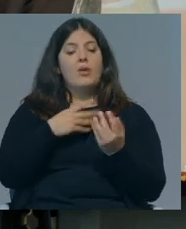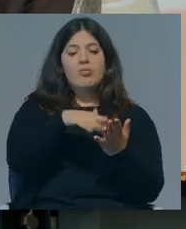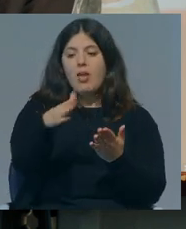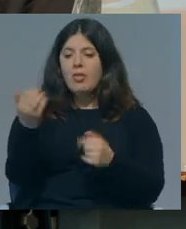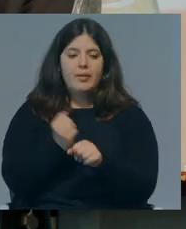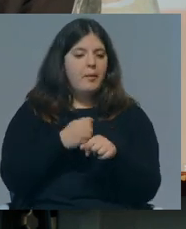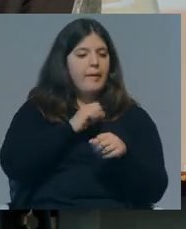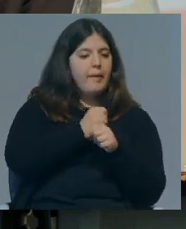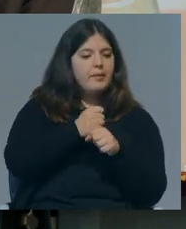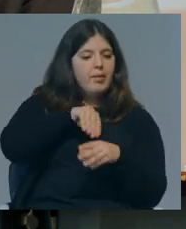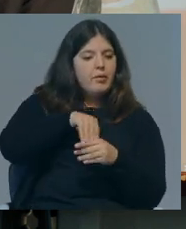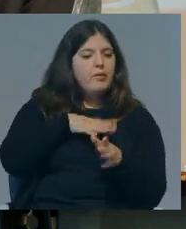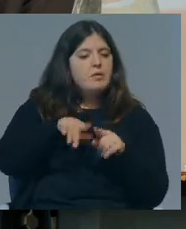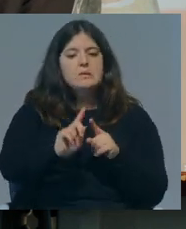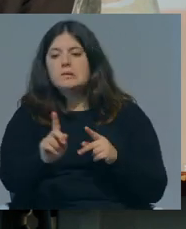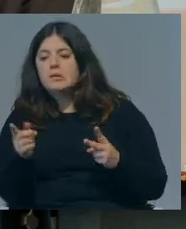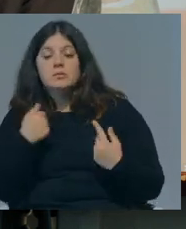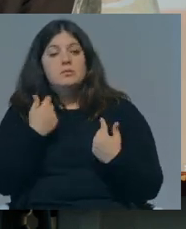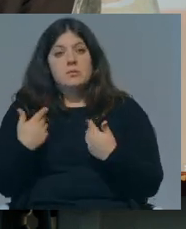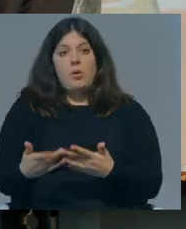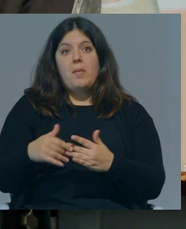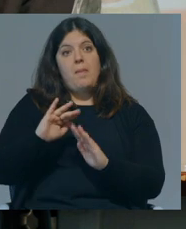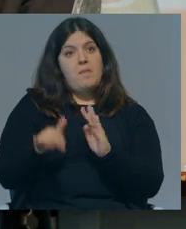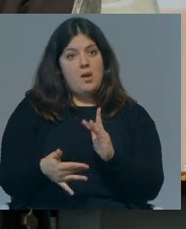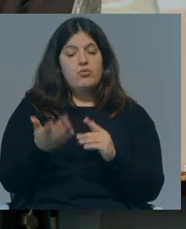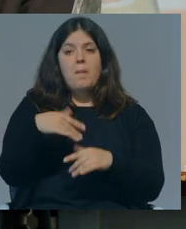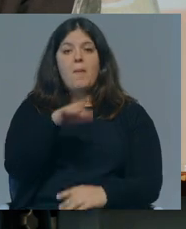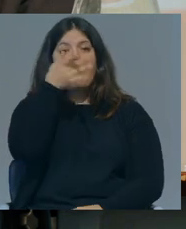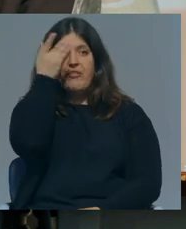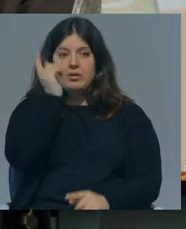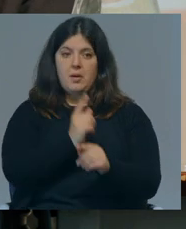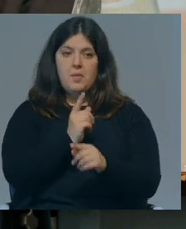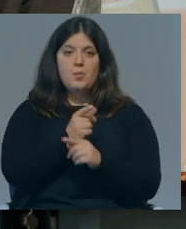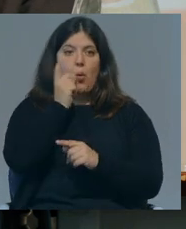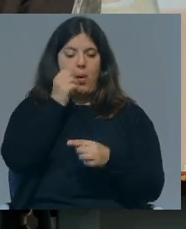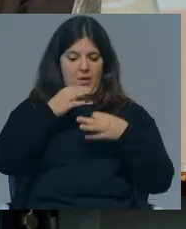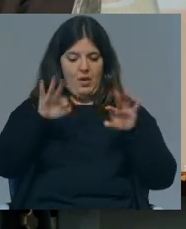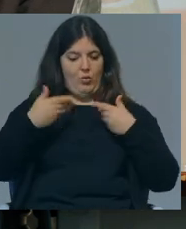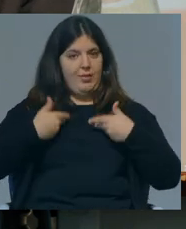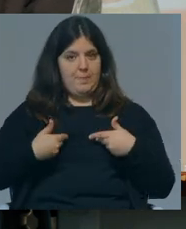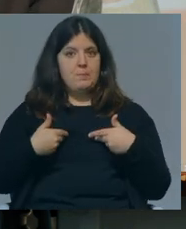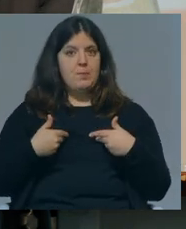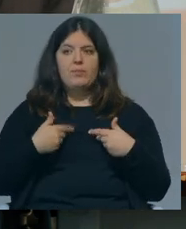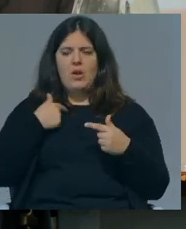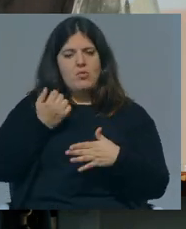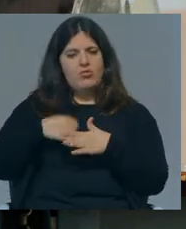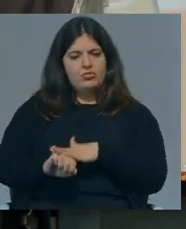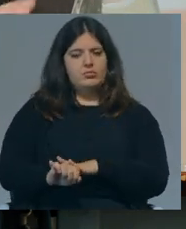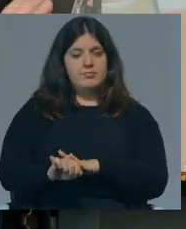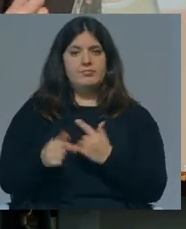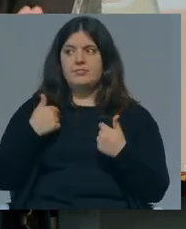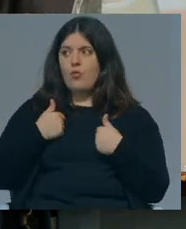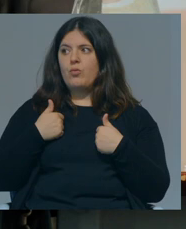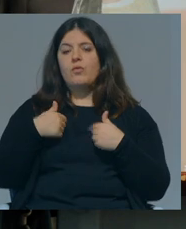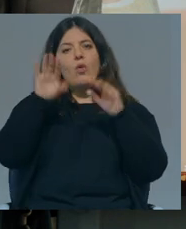tarefas e etc. Hoje em dia, felizmente cada vez menos, mas é muito fácil para um homem como eu, tanto desde que eu nasci, e ainda por cima